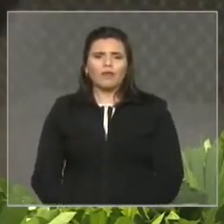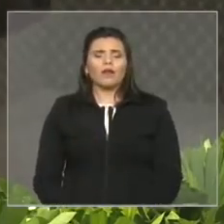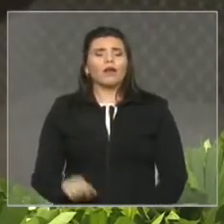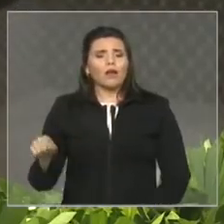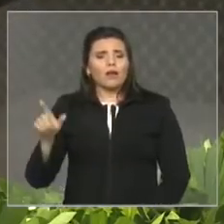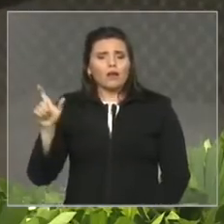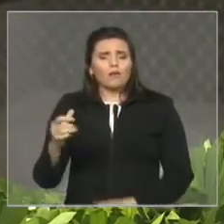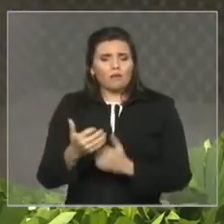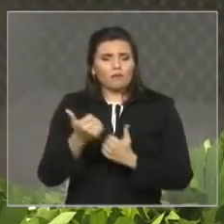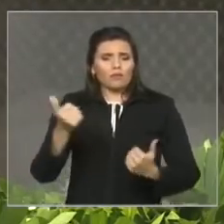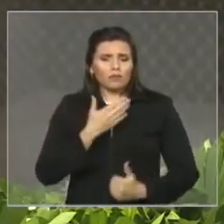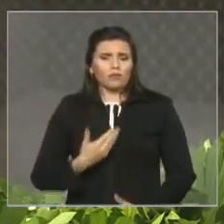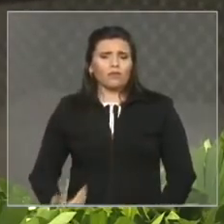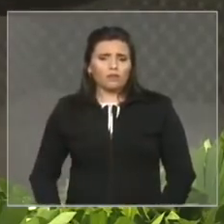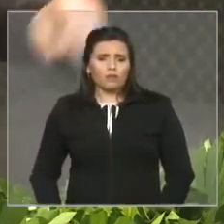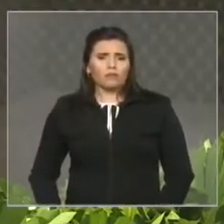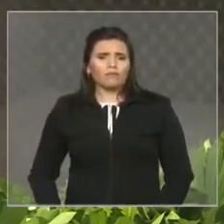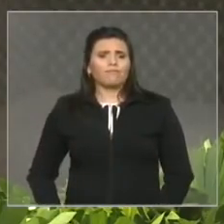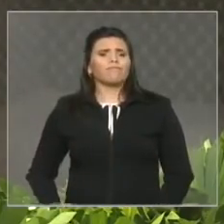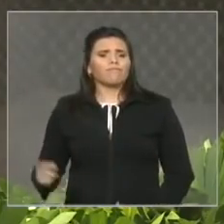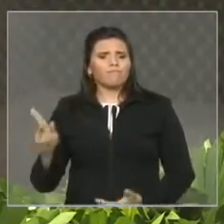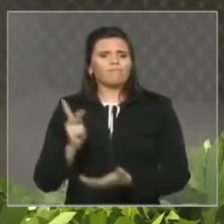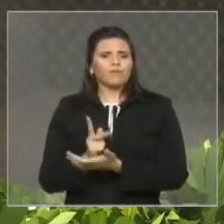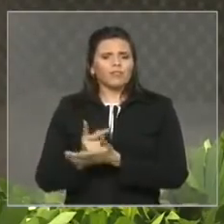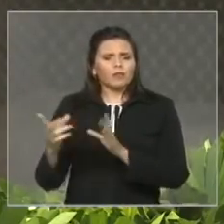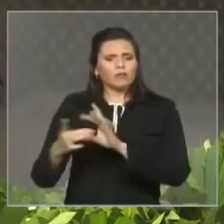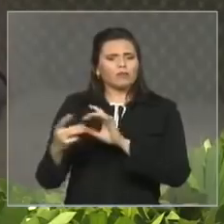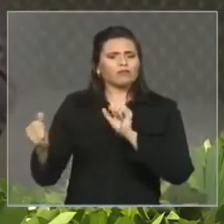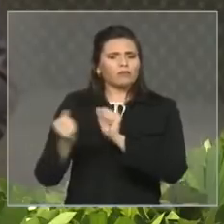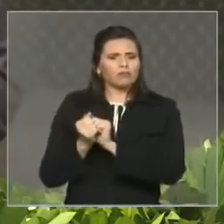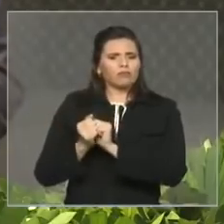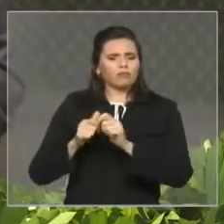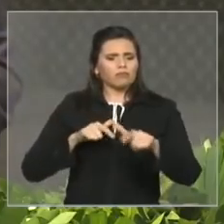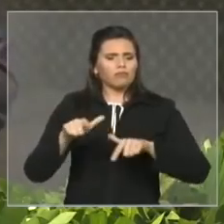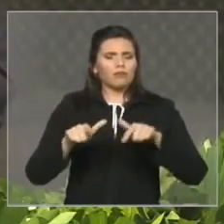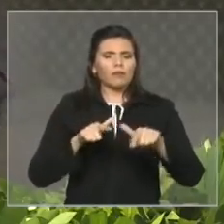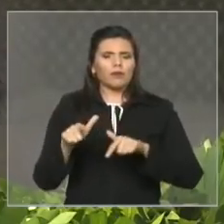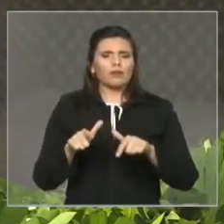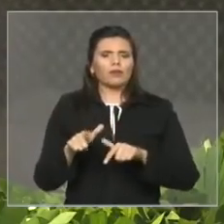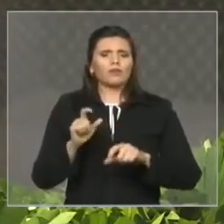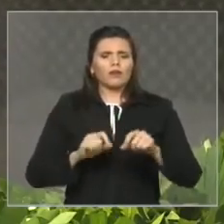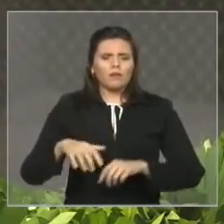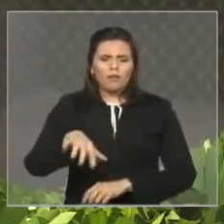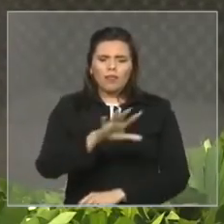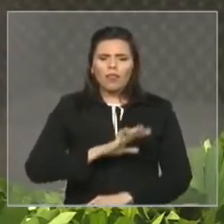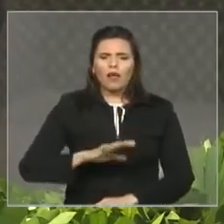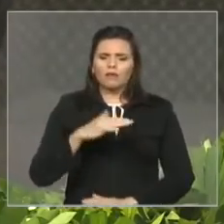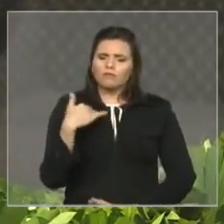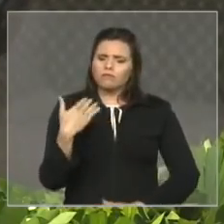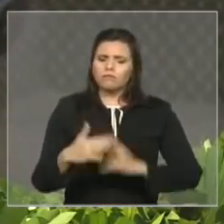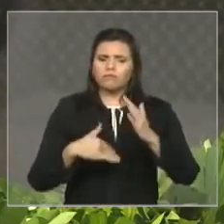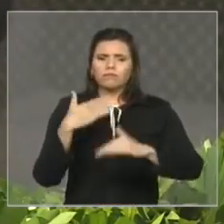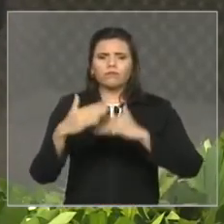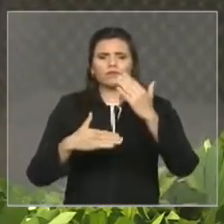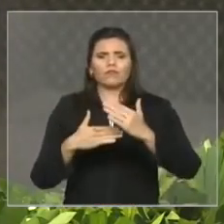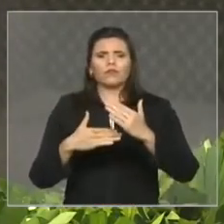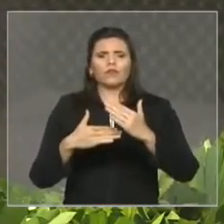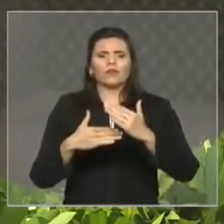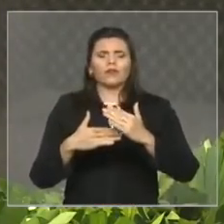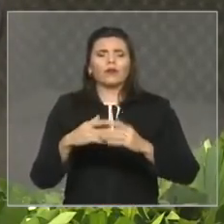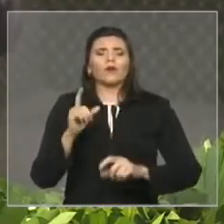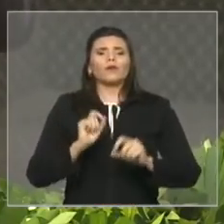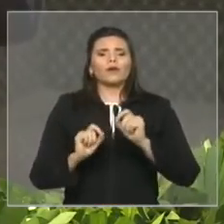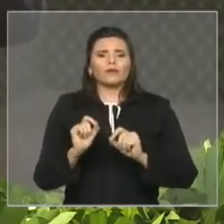investidores privados nesta área assim como em demais áreas do nosso governo encontrem um ambiente